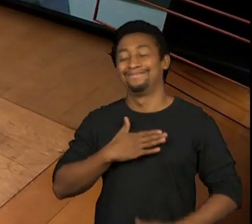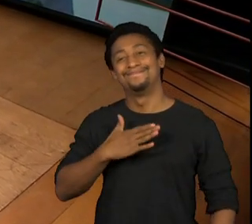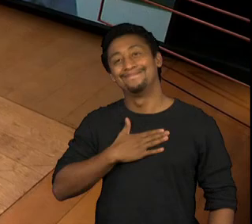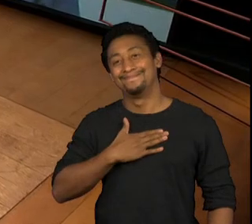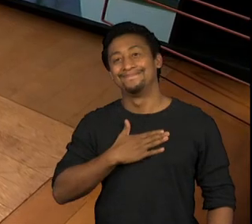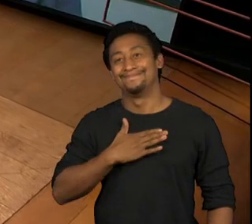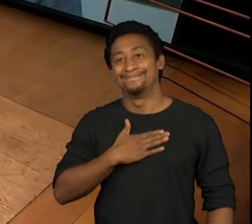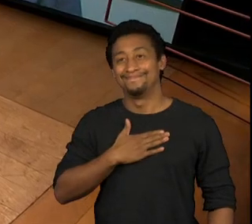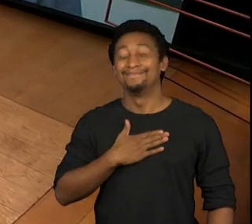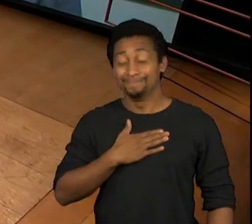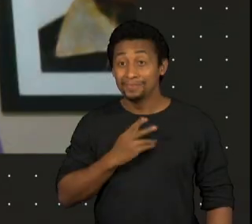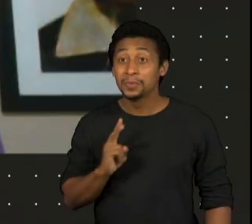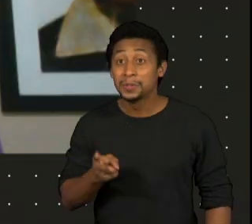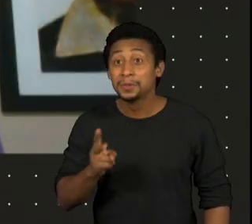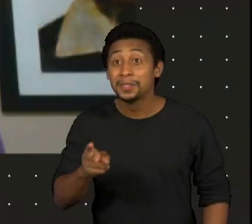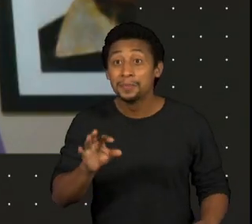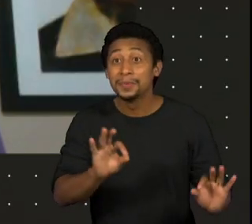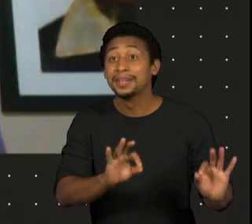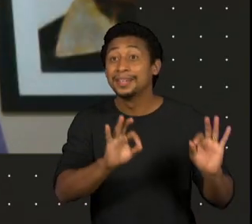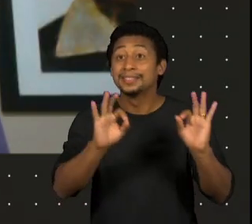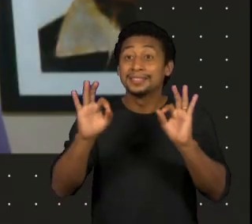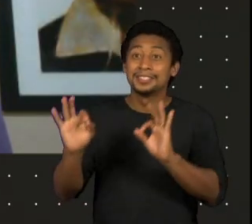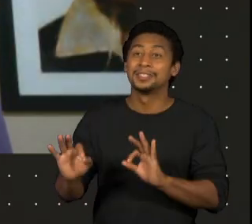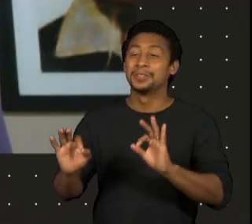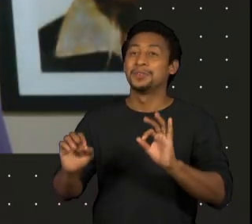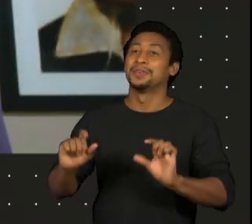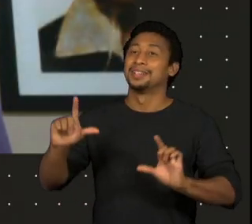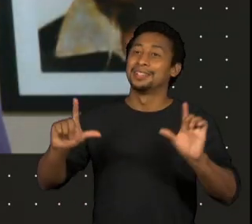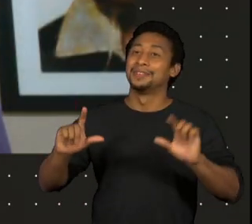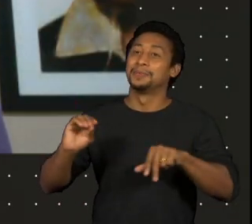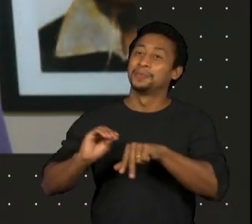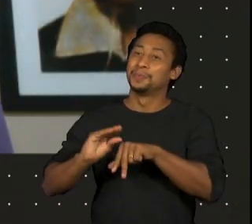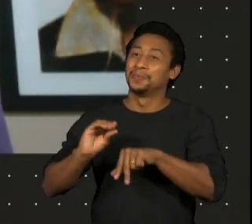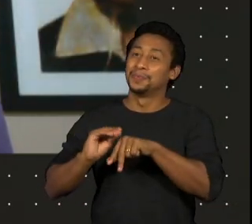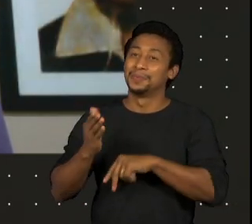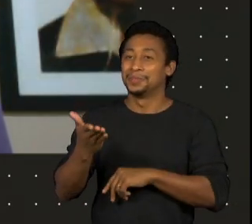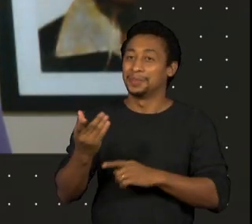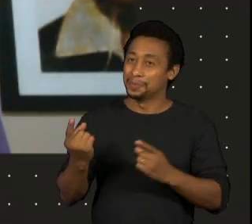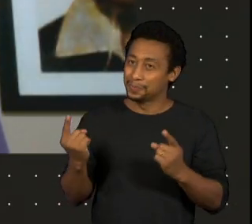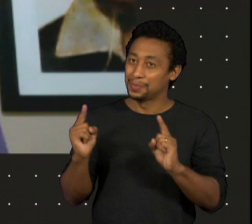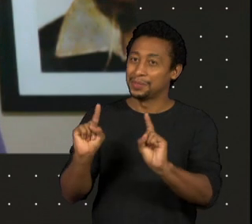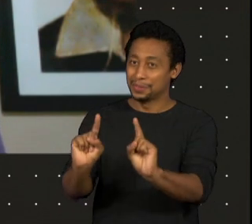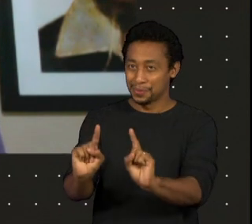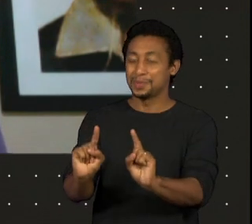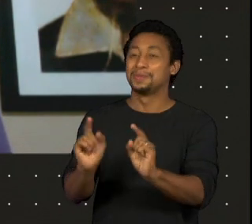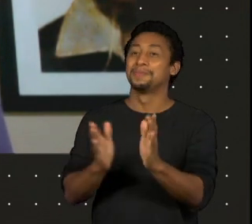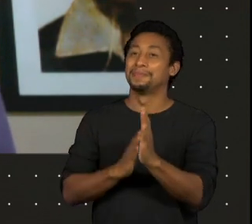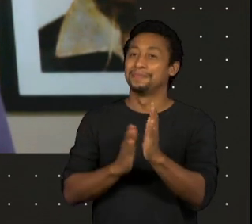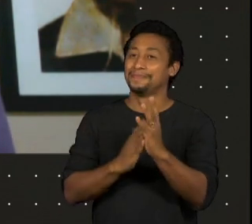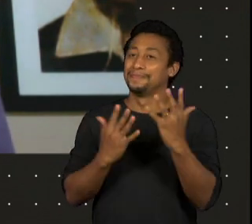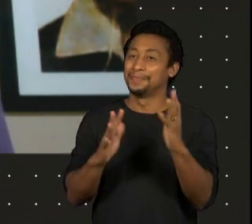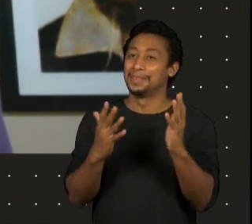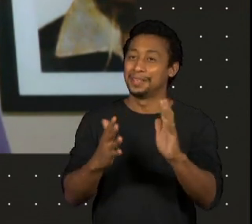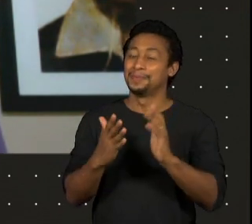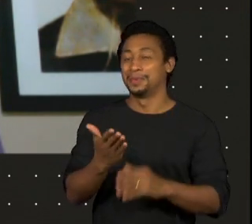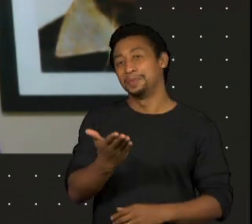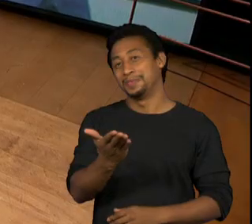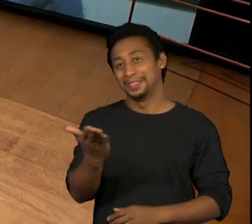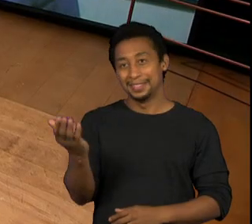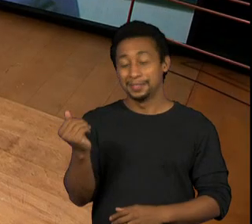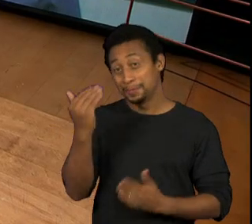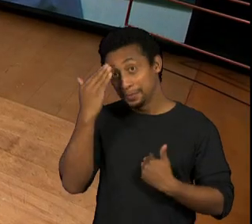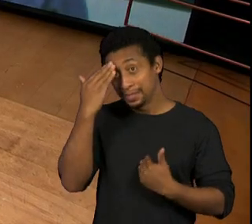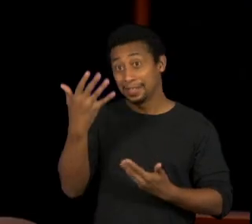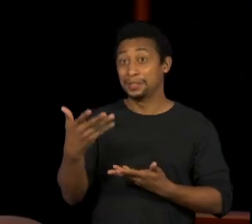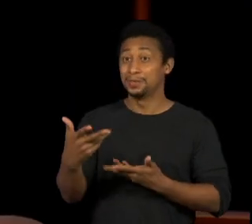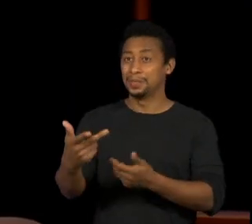Sempre assisto o programa e tenho muita vontade de participar. Muito parabéns para vocês e obrigado por ter me convidado, pelo convite.